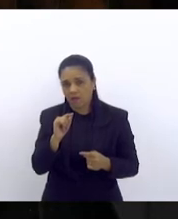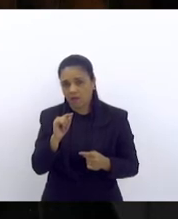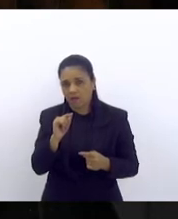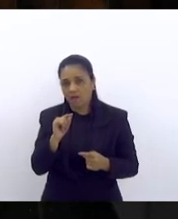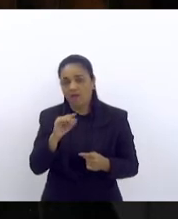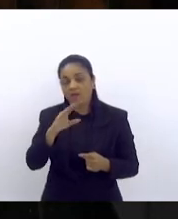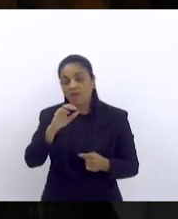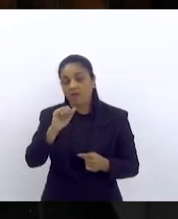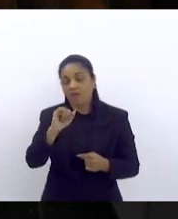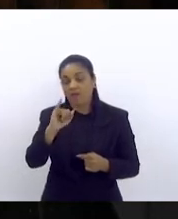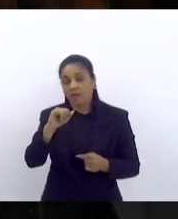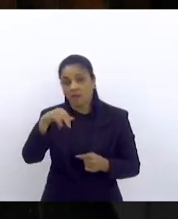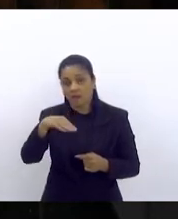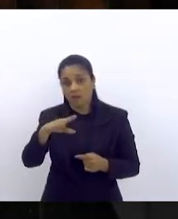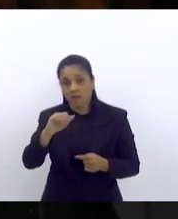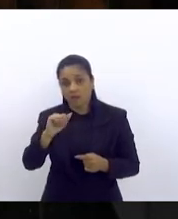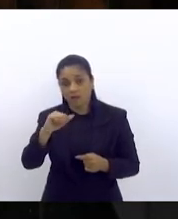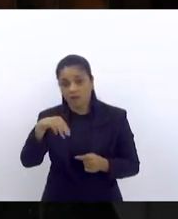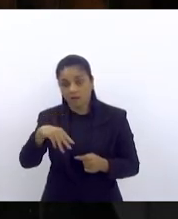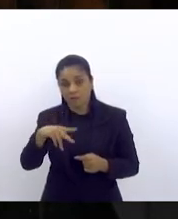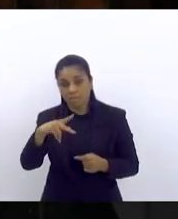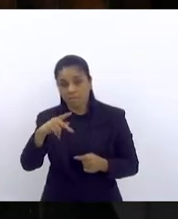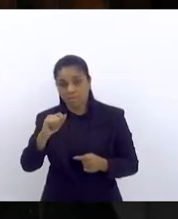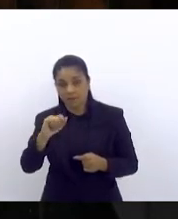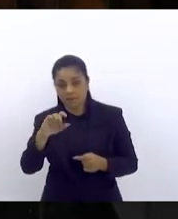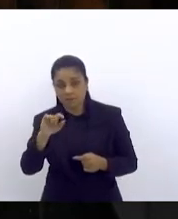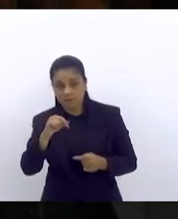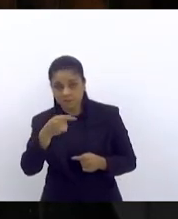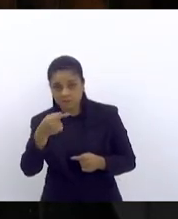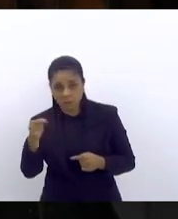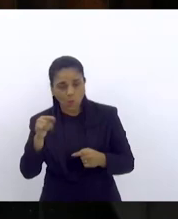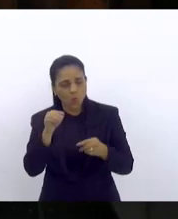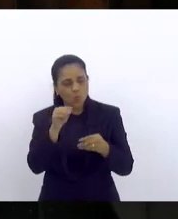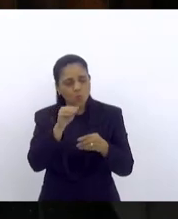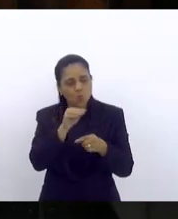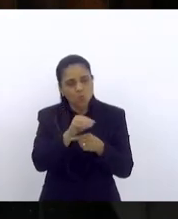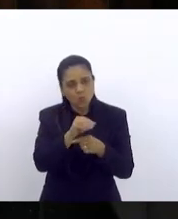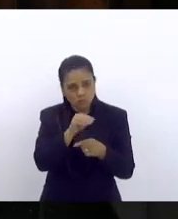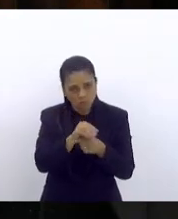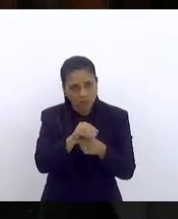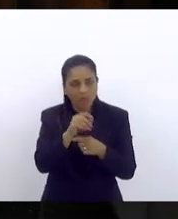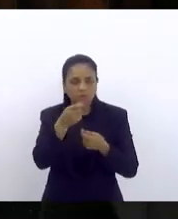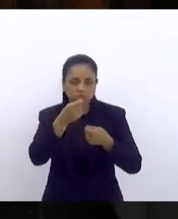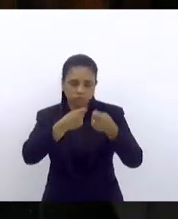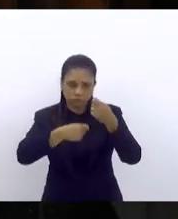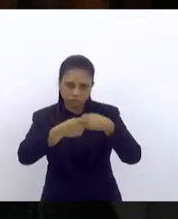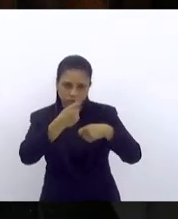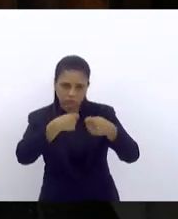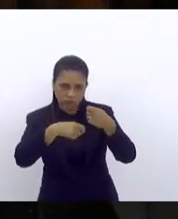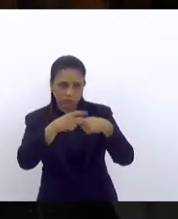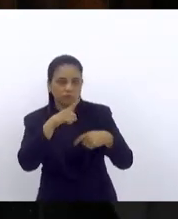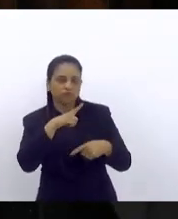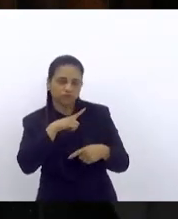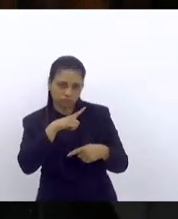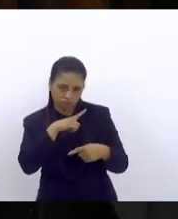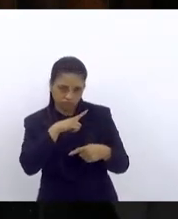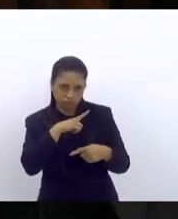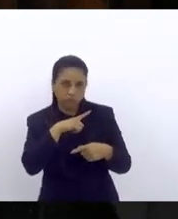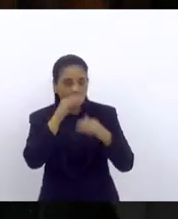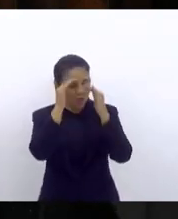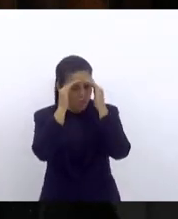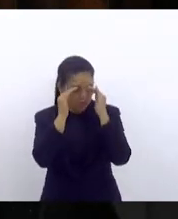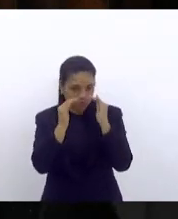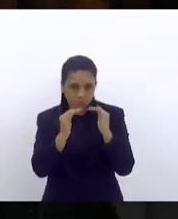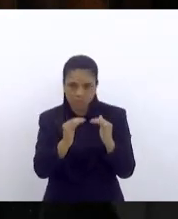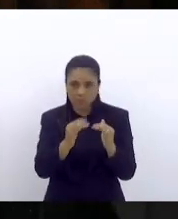evidentemente com todos os cuidados administrativos que tem que se ter para respeitar